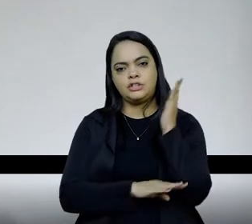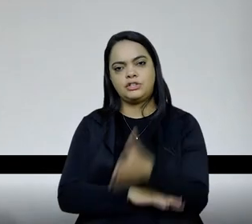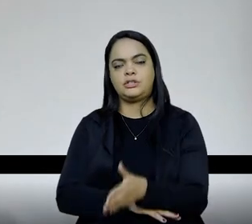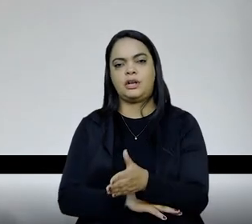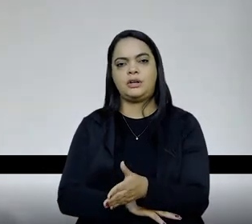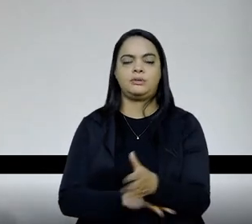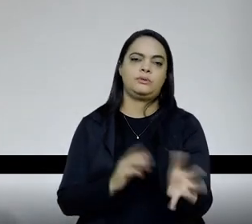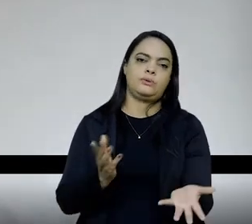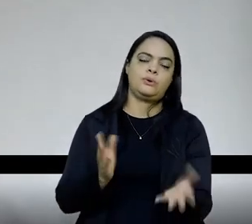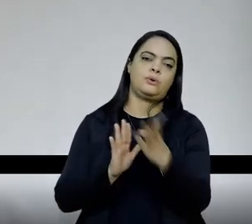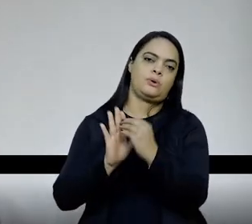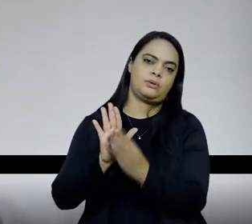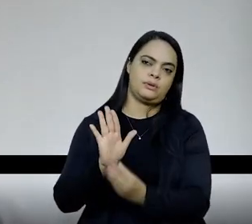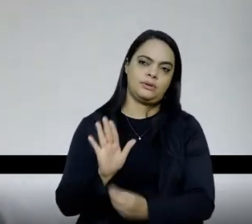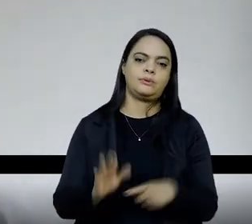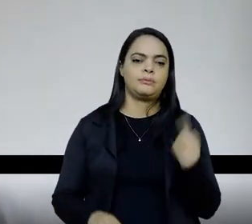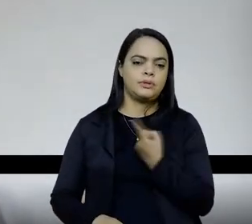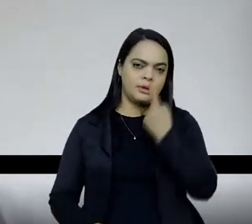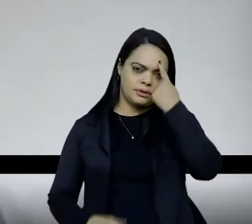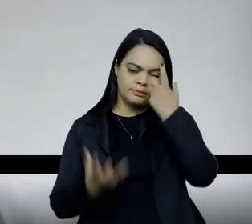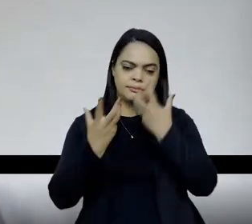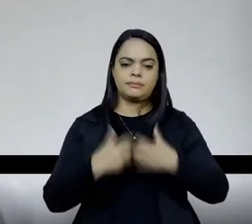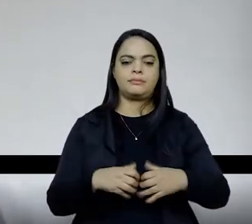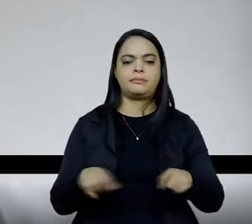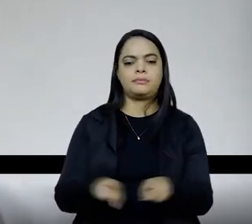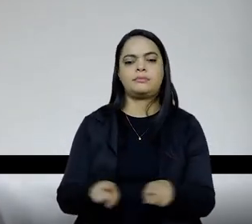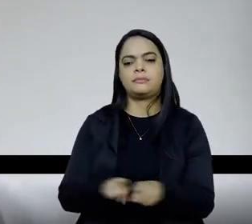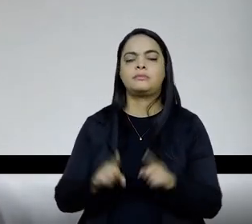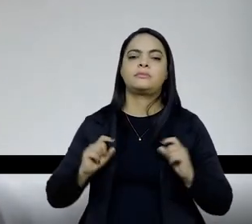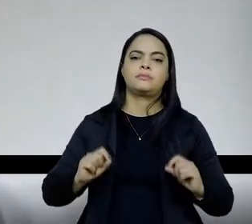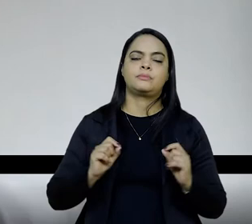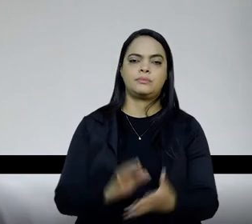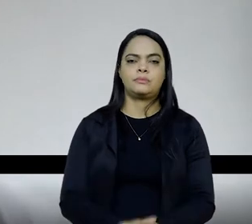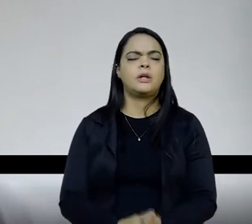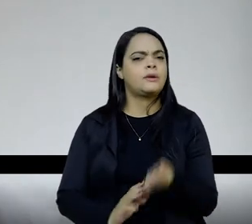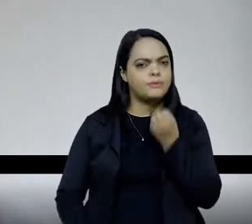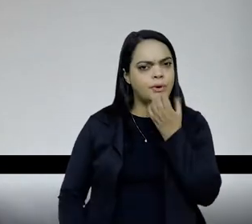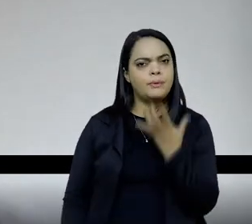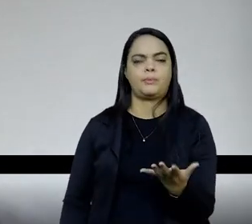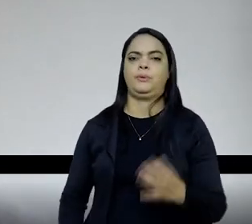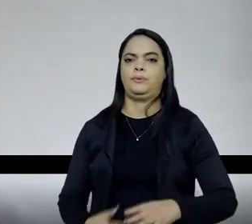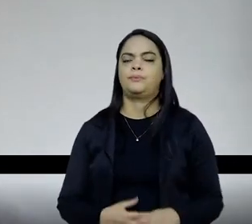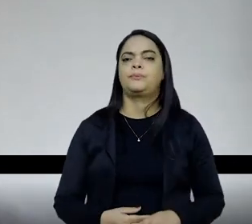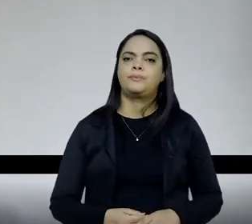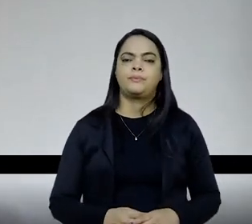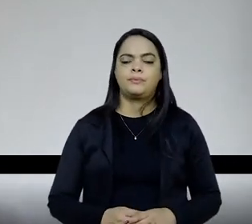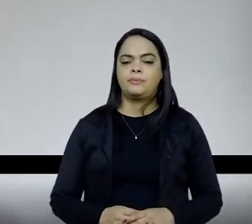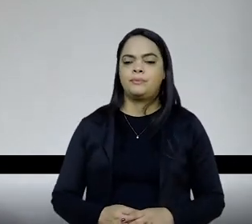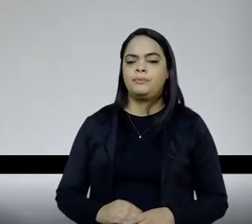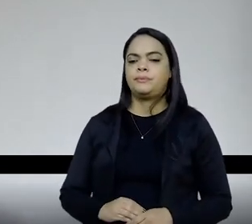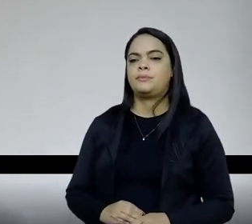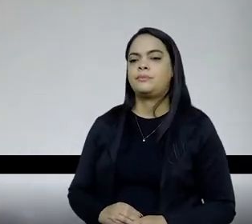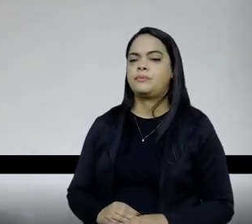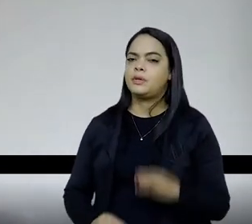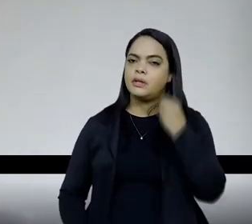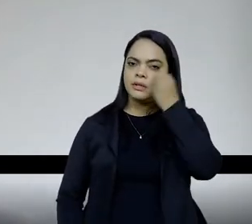o conteúdo, mas a gente pensou uma coisa também que acabou sendo boa, é que, a partir, eu acho,